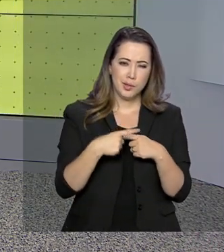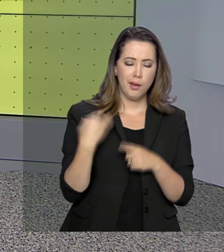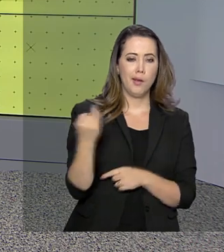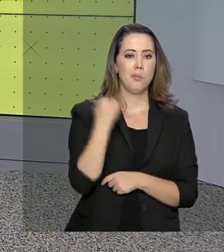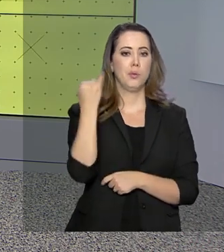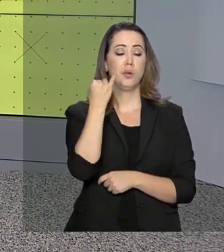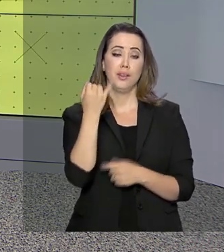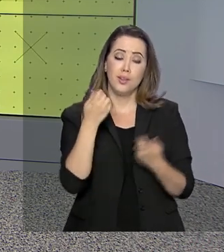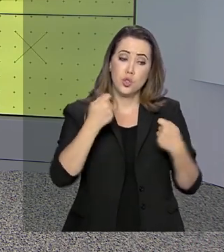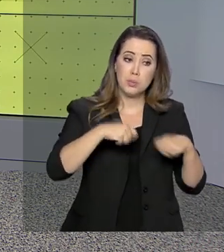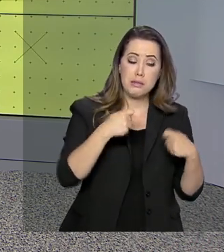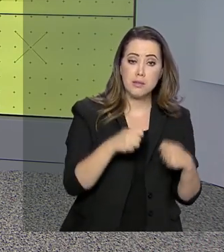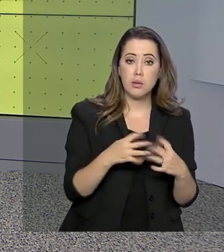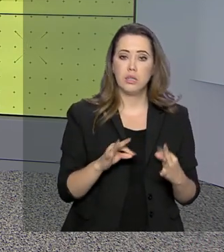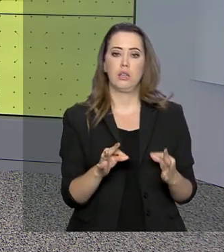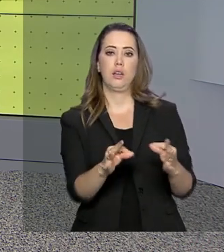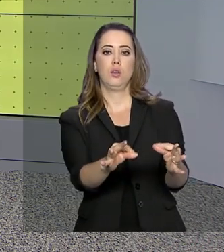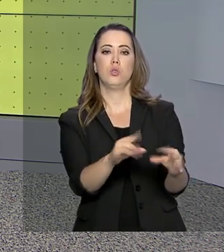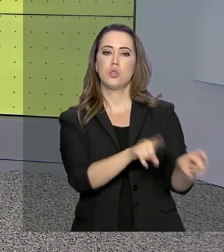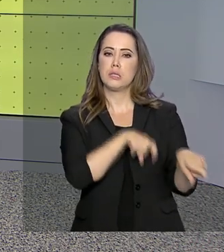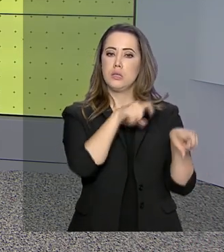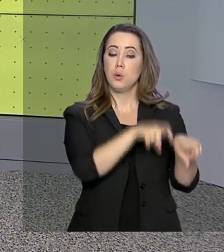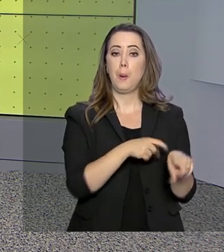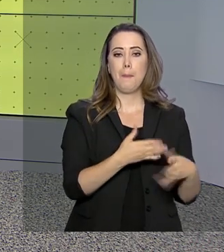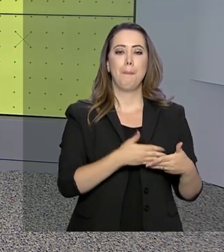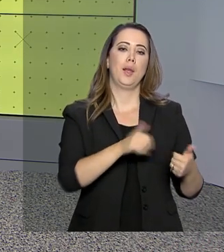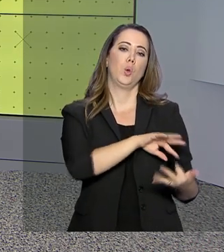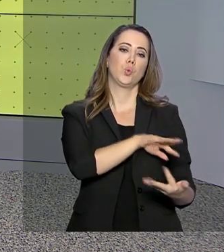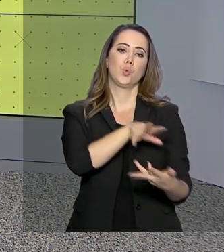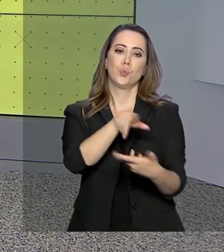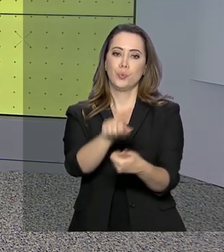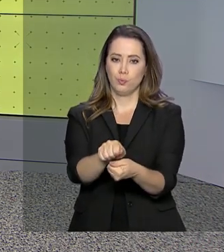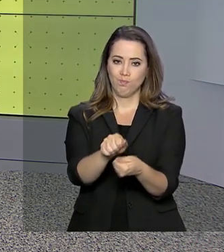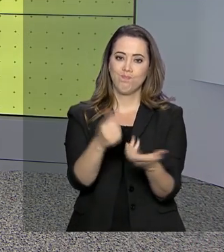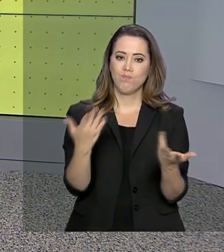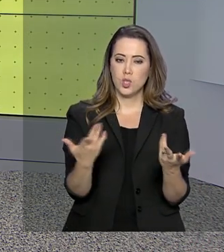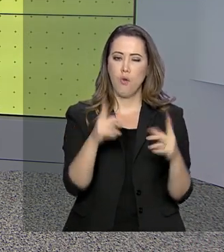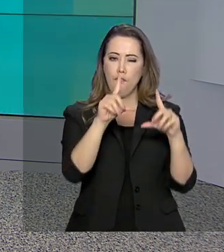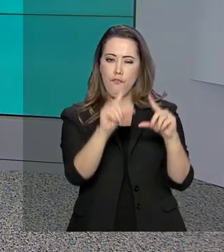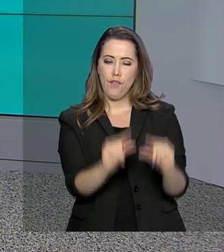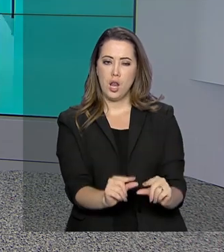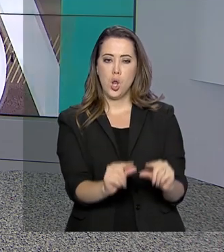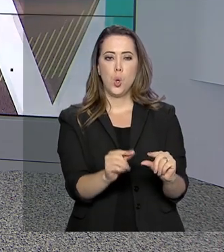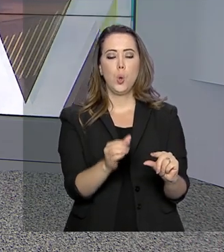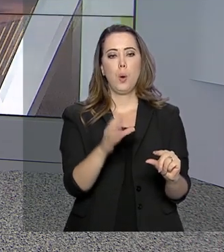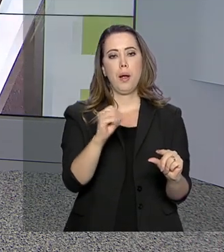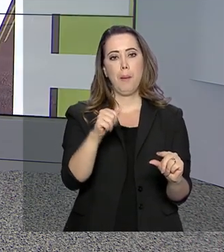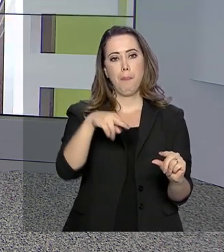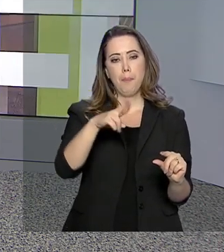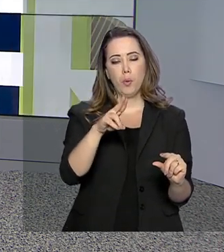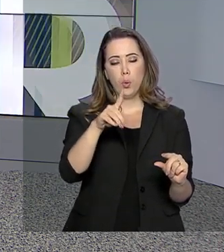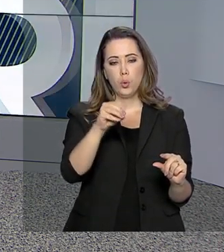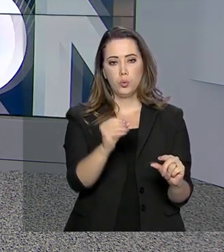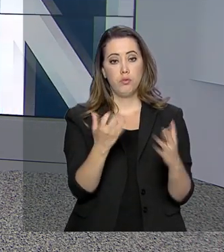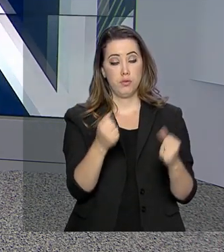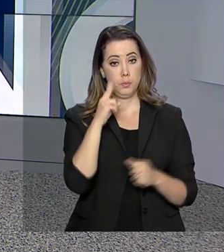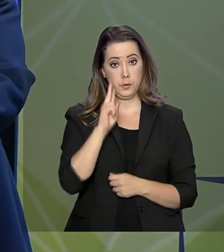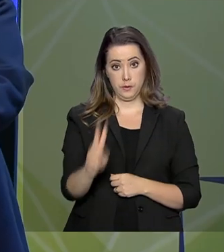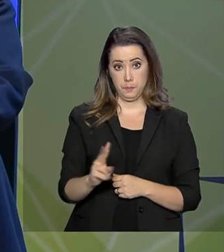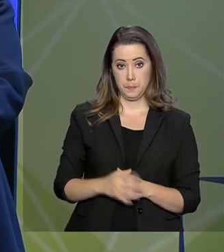mercados passa pela adoção de tecnologias agrícolas mais sustentáveis, como as de baixo carbono, por exemplo. Vamos ouvir.